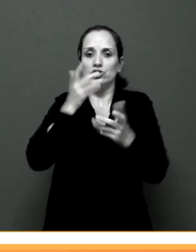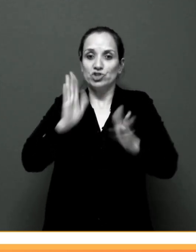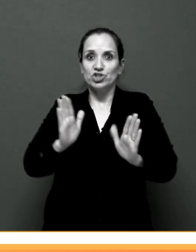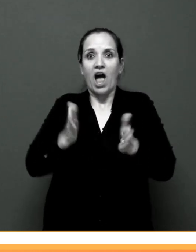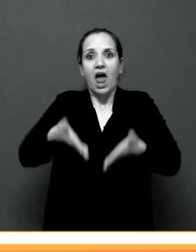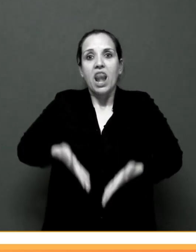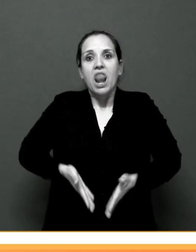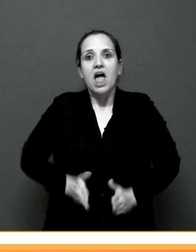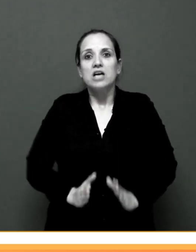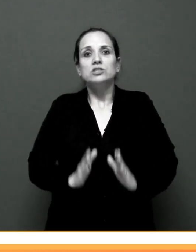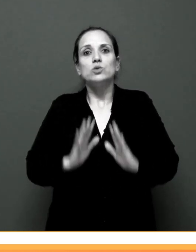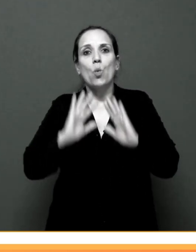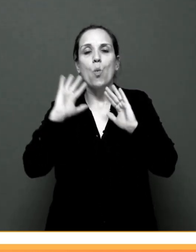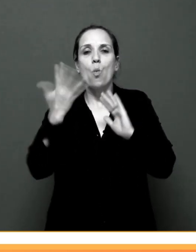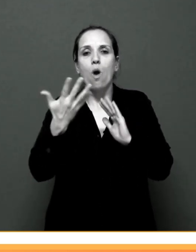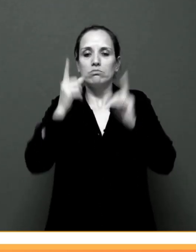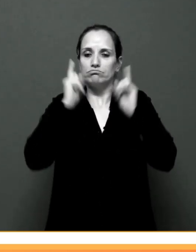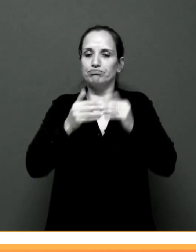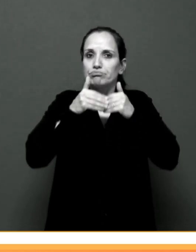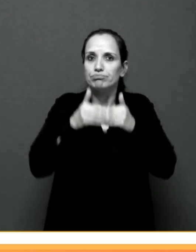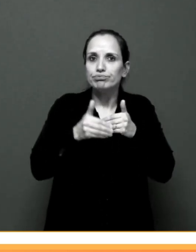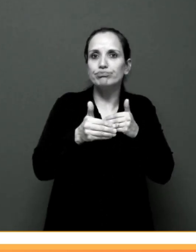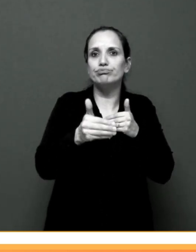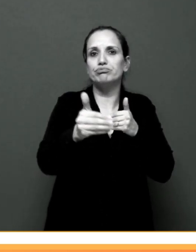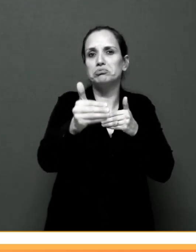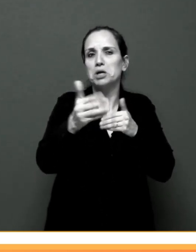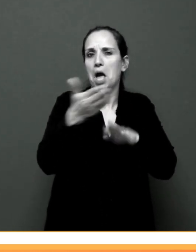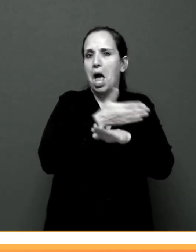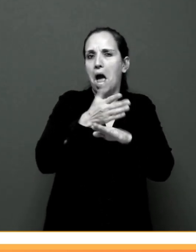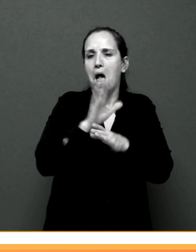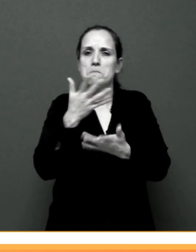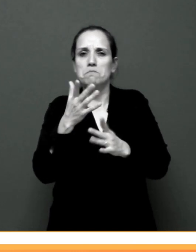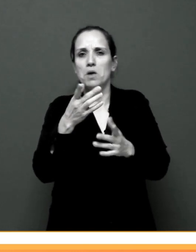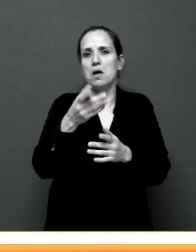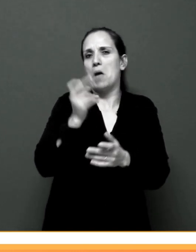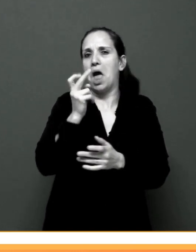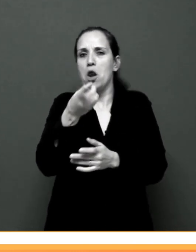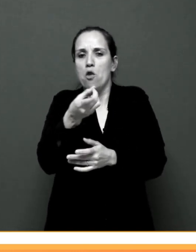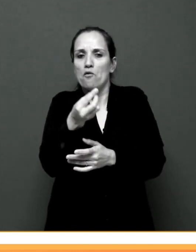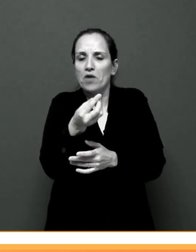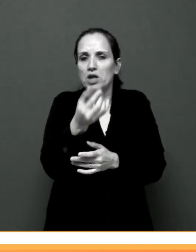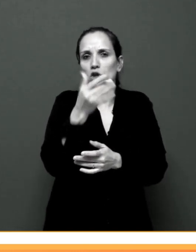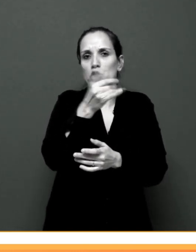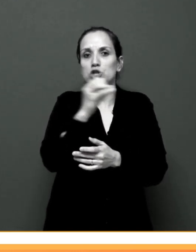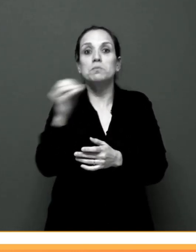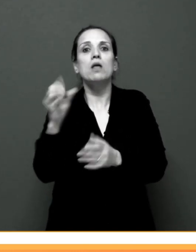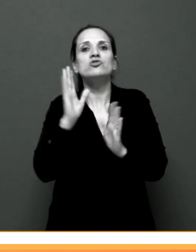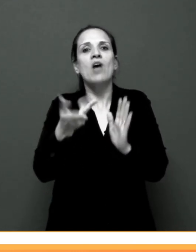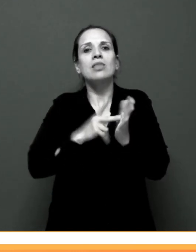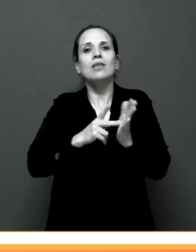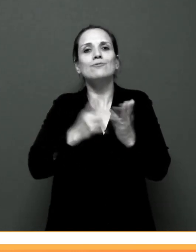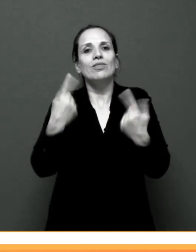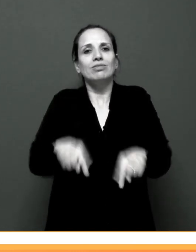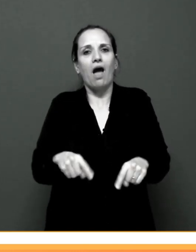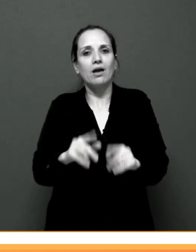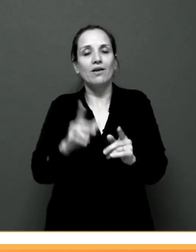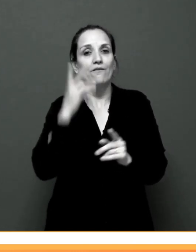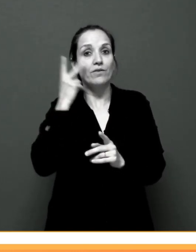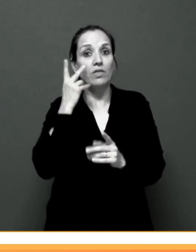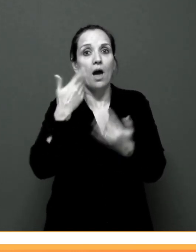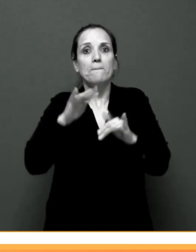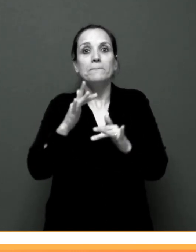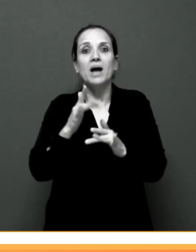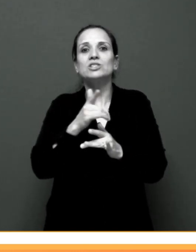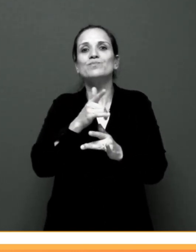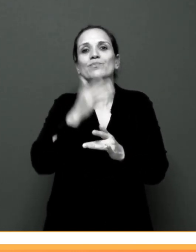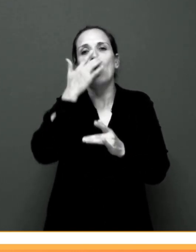nasceram a partir dos anos 90, dos anos 2000, que já nasceram com a tecnologia. Mas os imigrantes